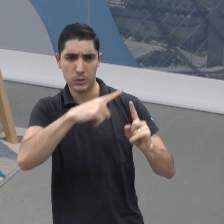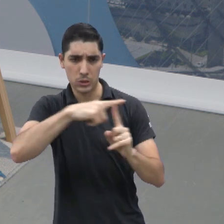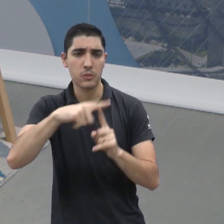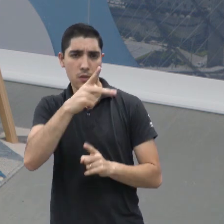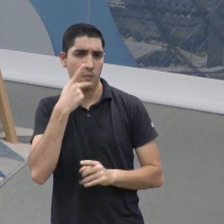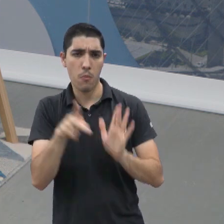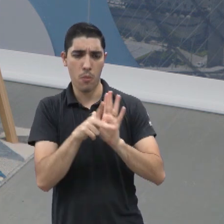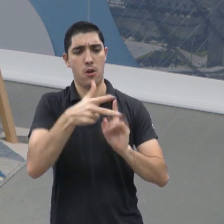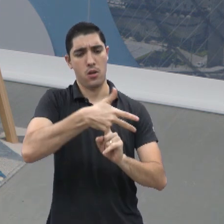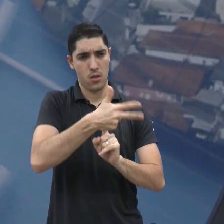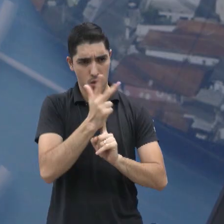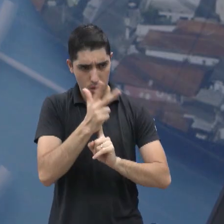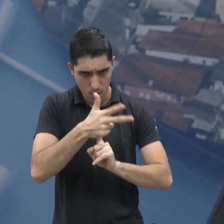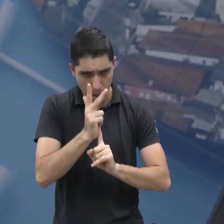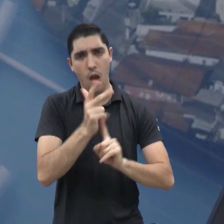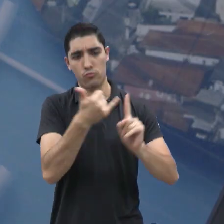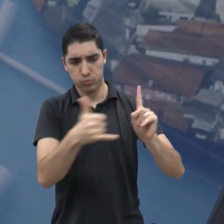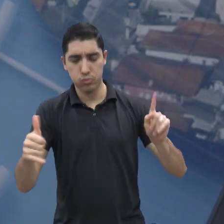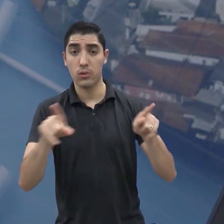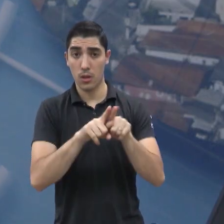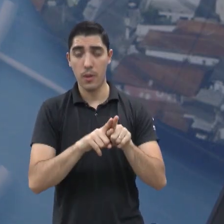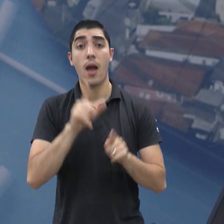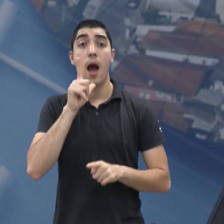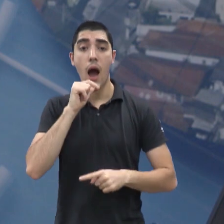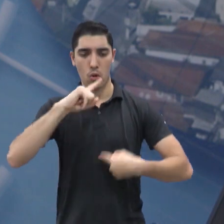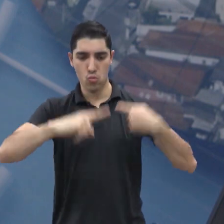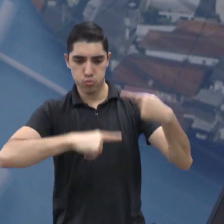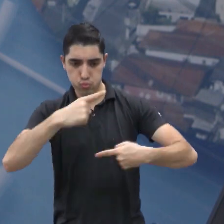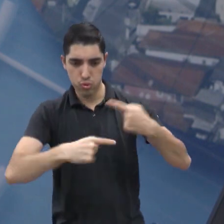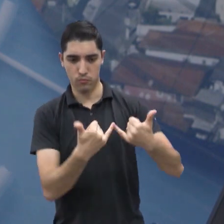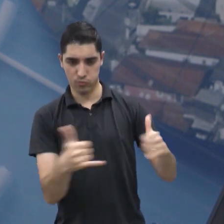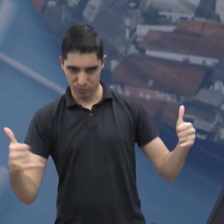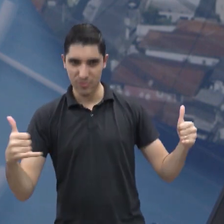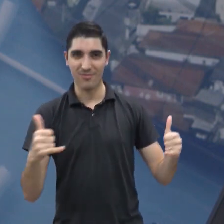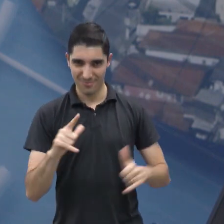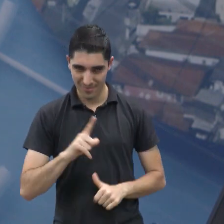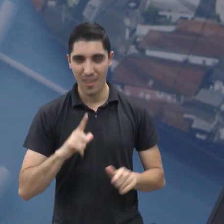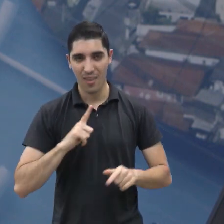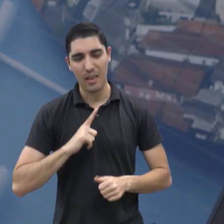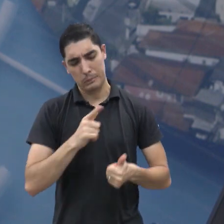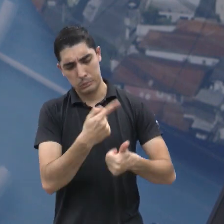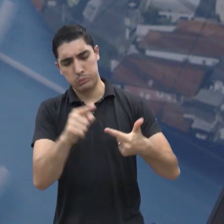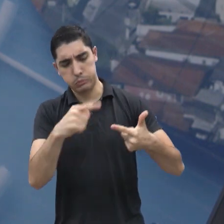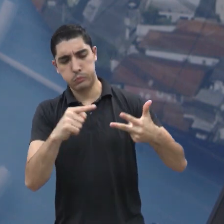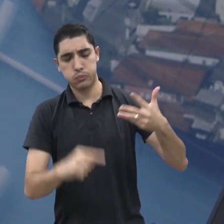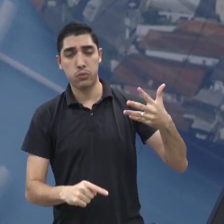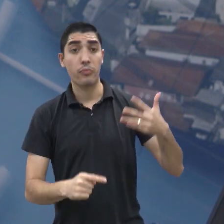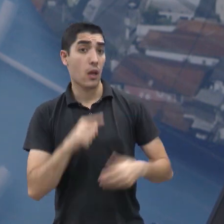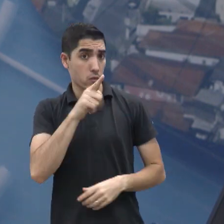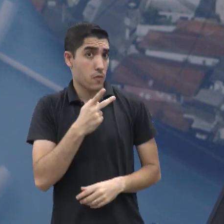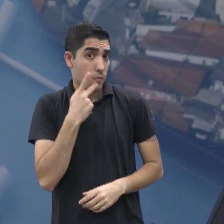hidrelétrica também, a energia solar, que a gente pode ter alguns problemas, né? E que elas podem, em algum momento,